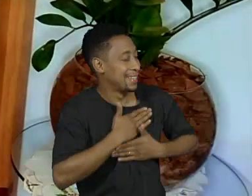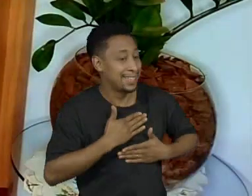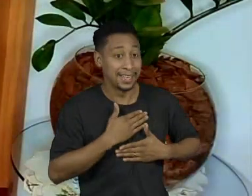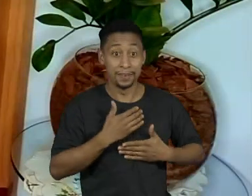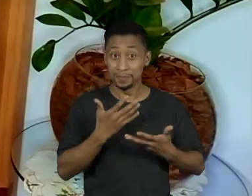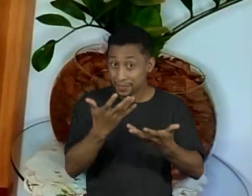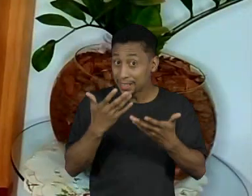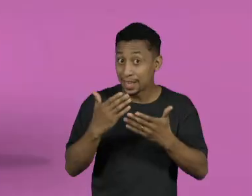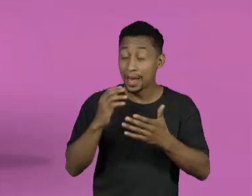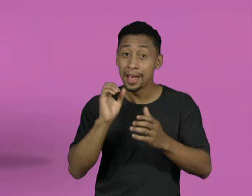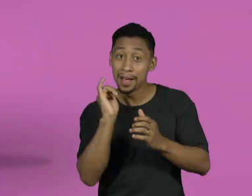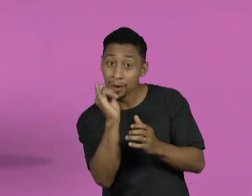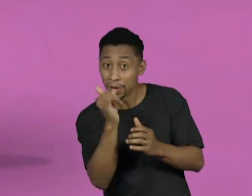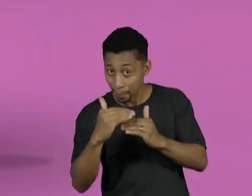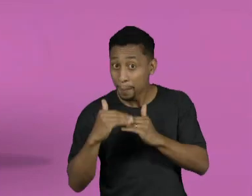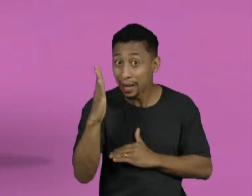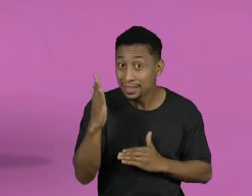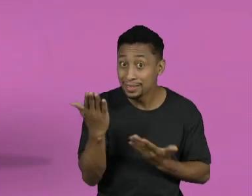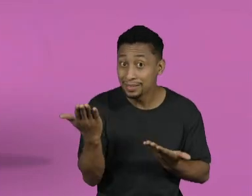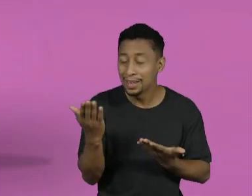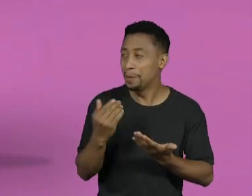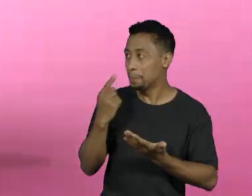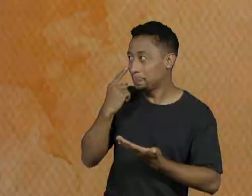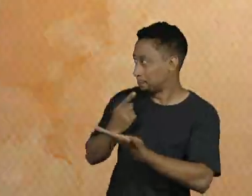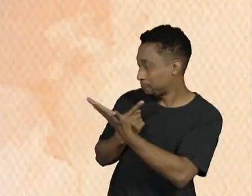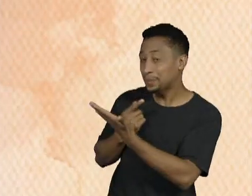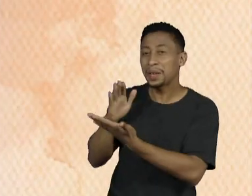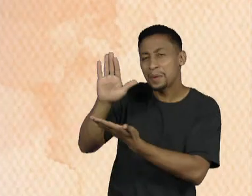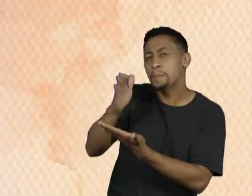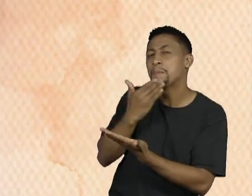onde vai parar essa história, pede para alguém contar para você.